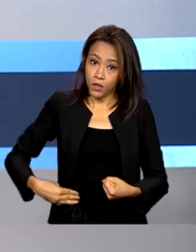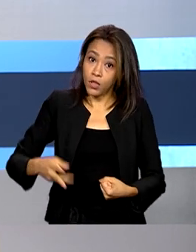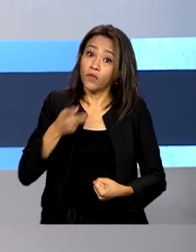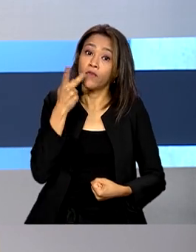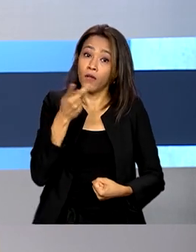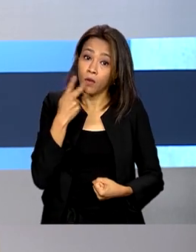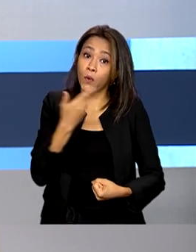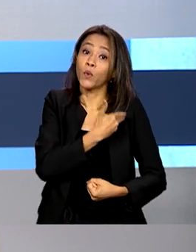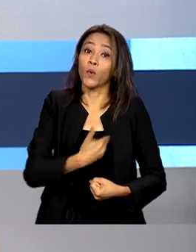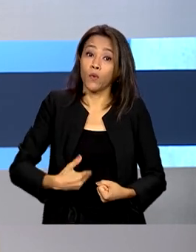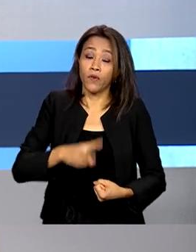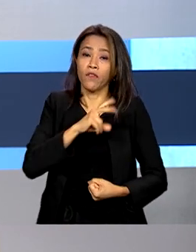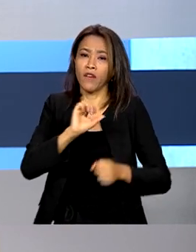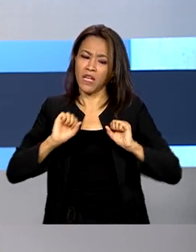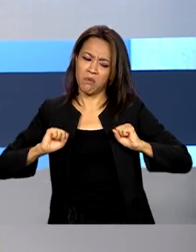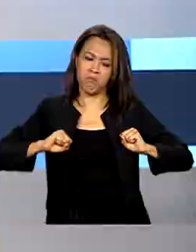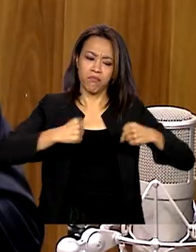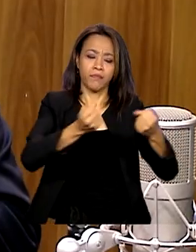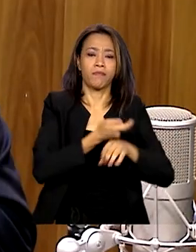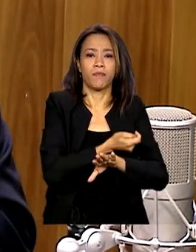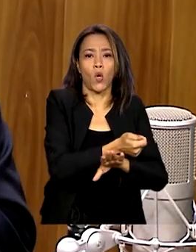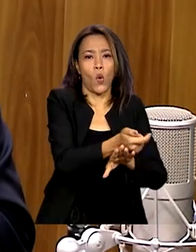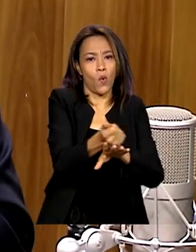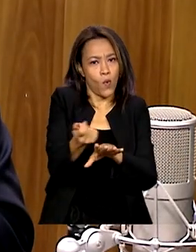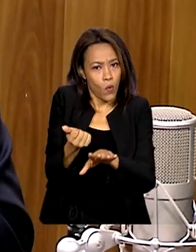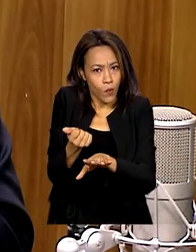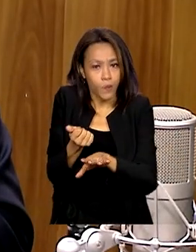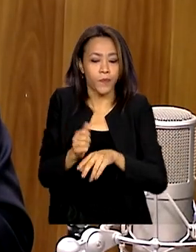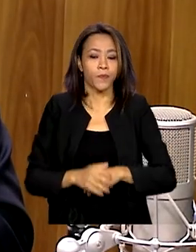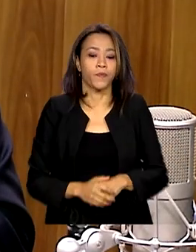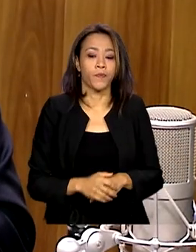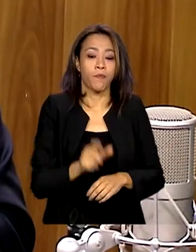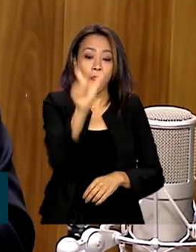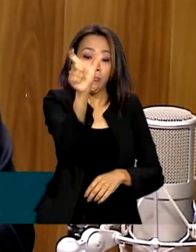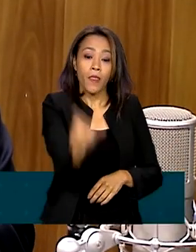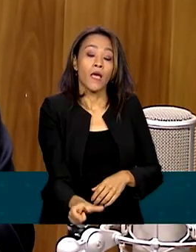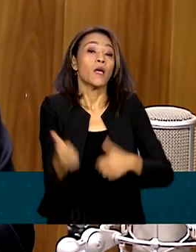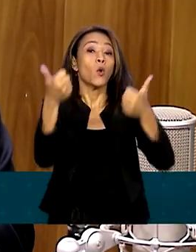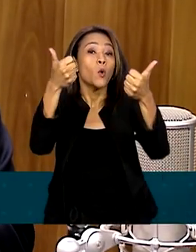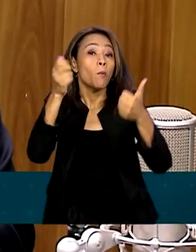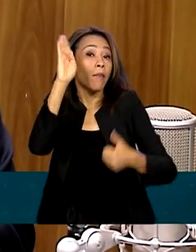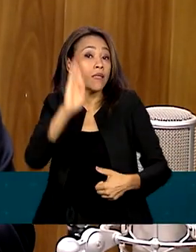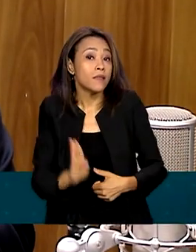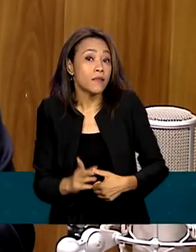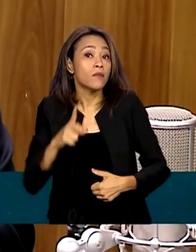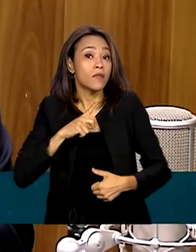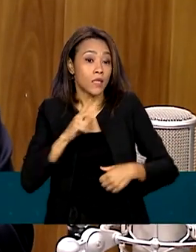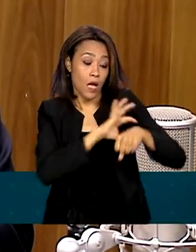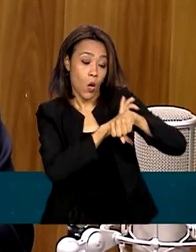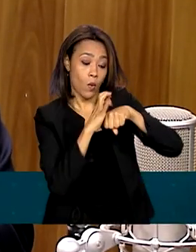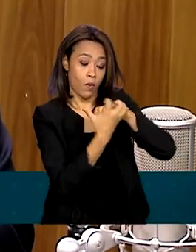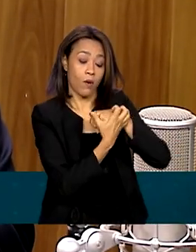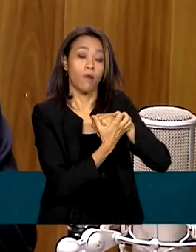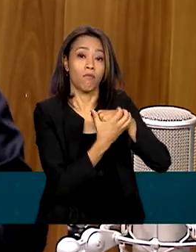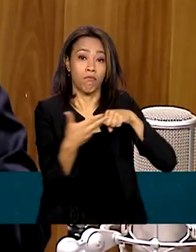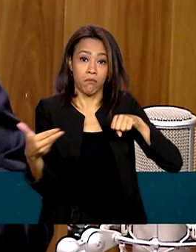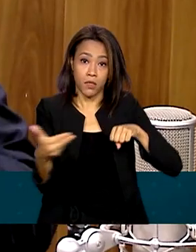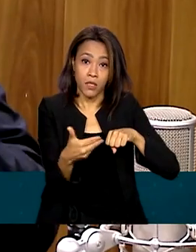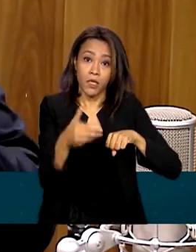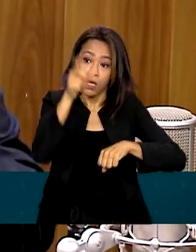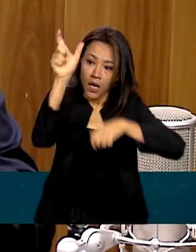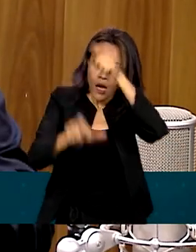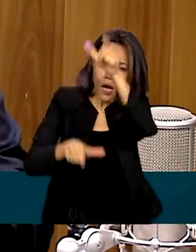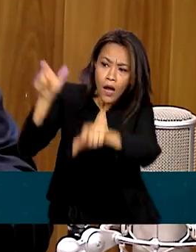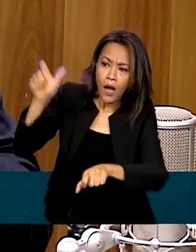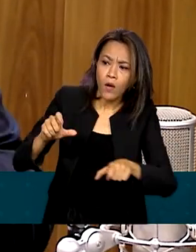governo vai combater as fake news. O Brasil enfrentando uma pandemia como a pandemia do Covid, o cidadão